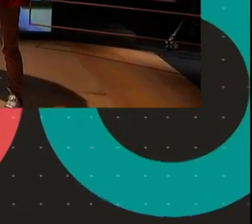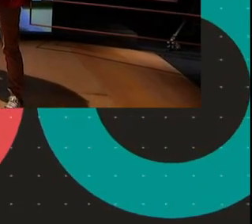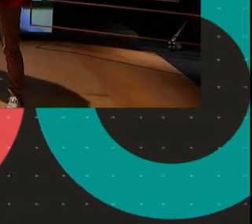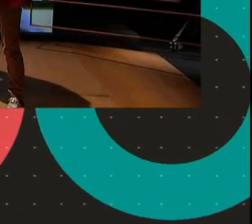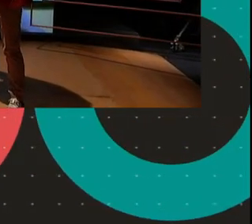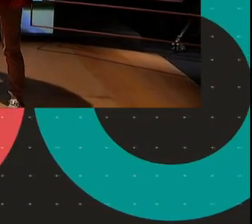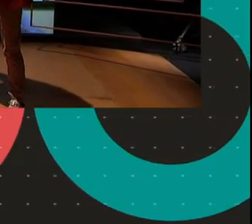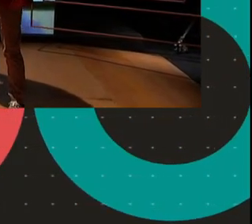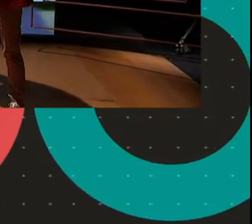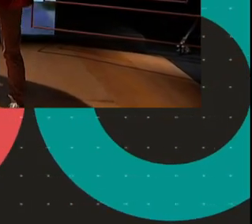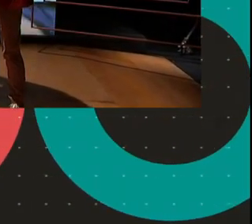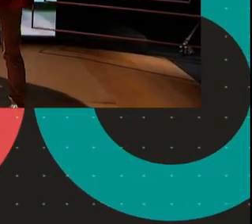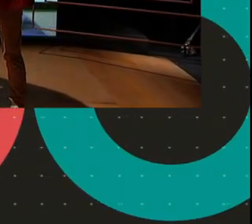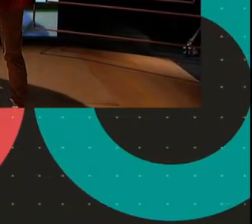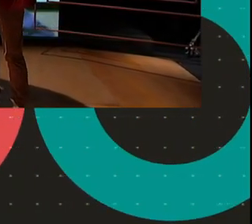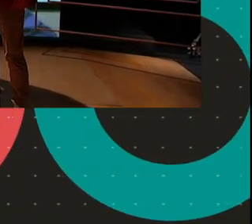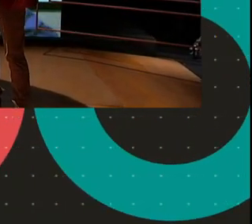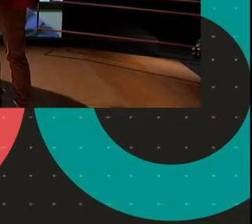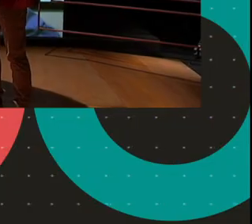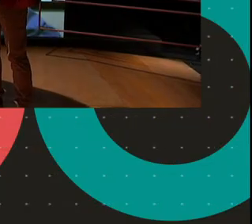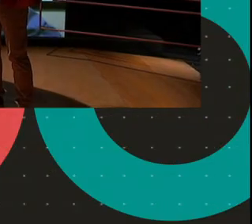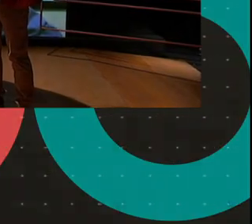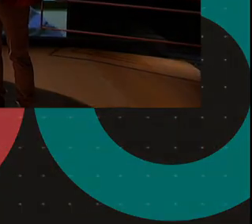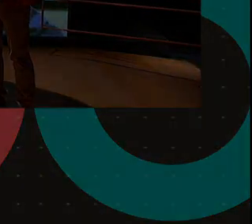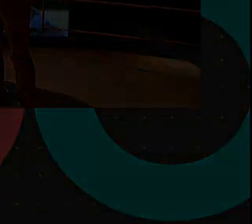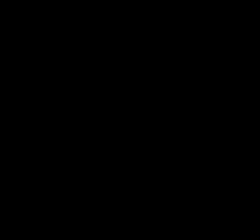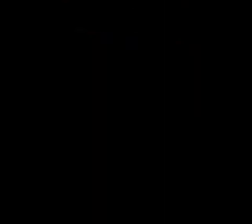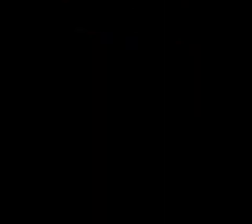Vamos faltar com os apóstolos. A gente manda para você, Celso.